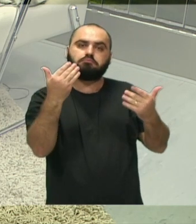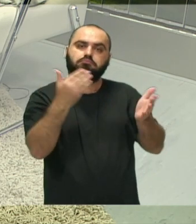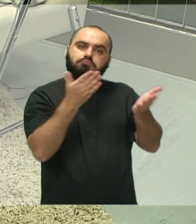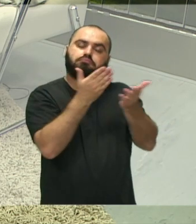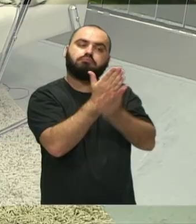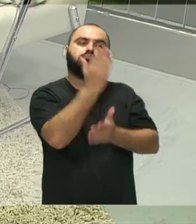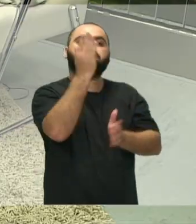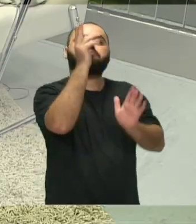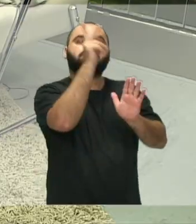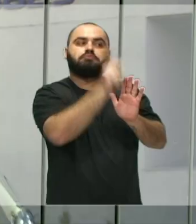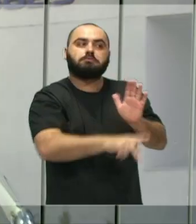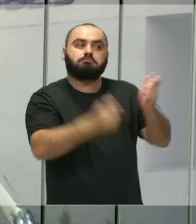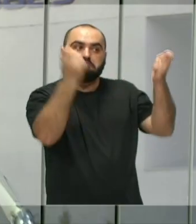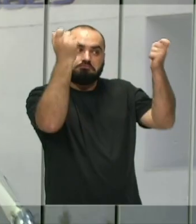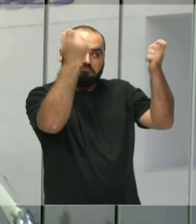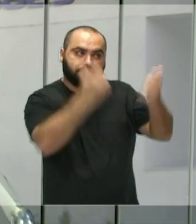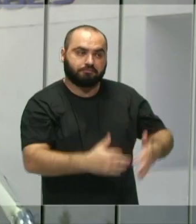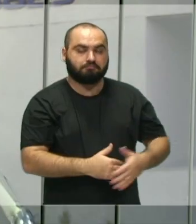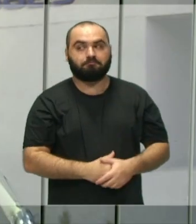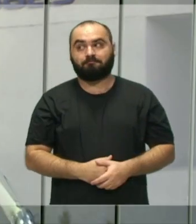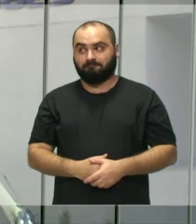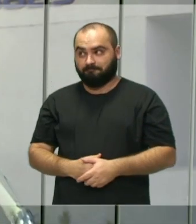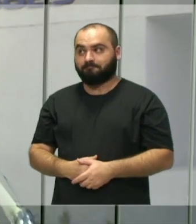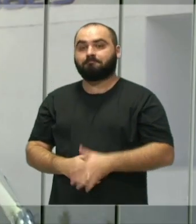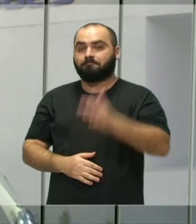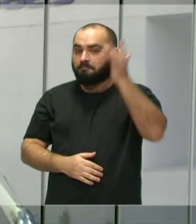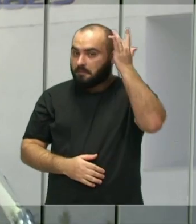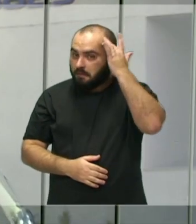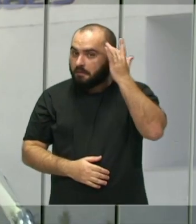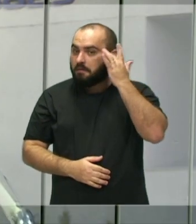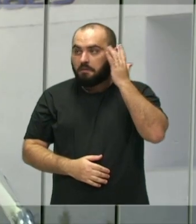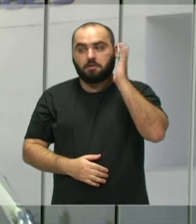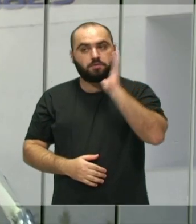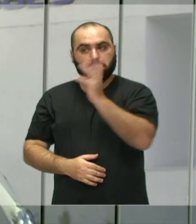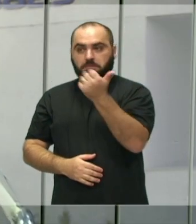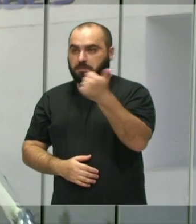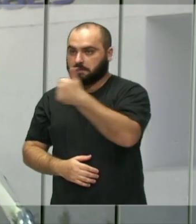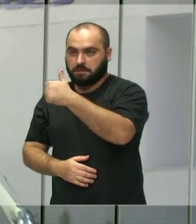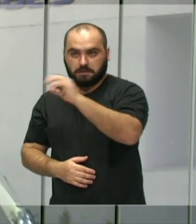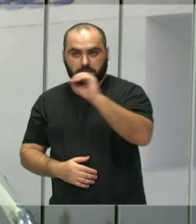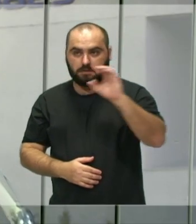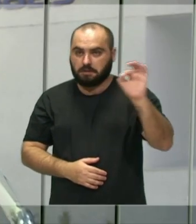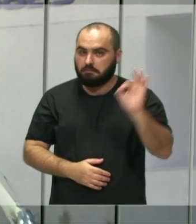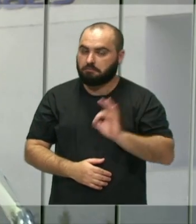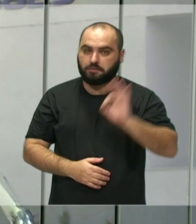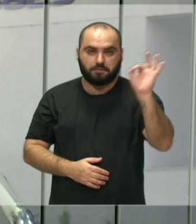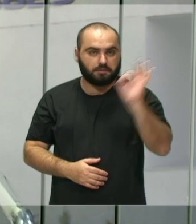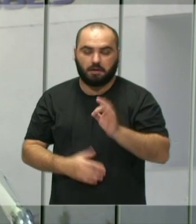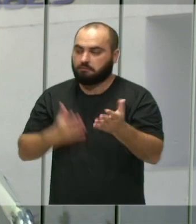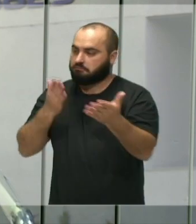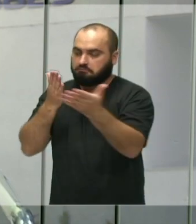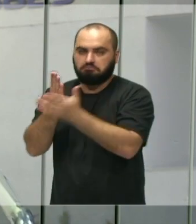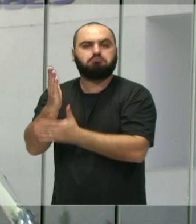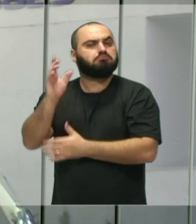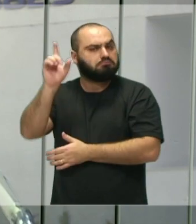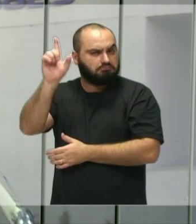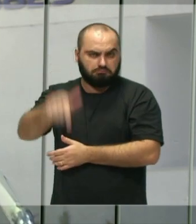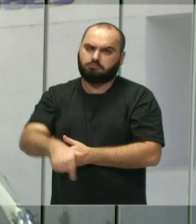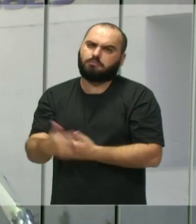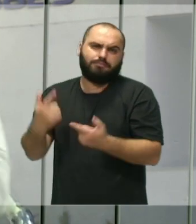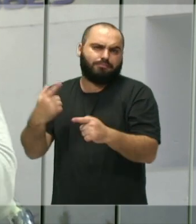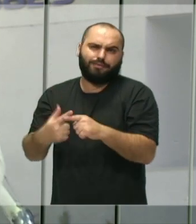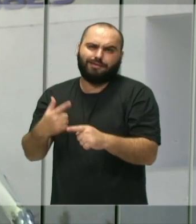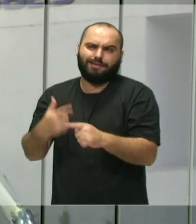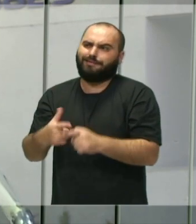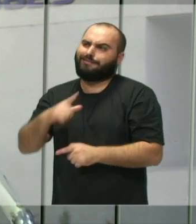na prática? Olha, Maurício, eu tenho certeza que vai ser 100% de aprovação. Porque, como eu te falei, sim, tem situações que não cabe mais a